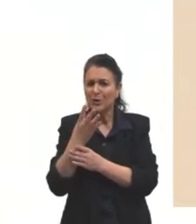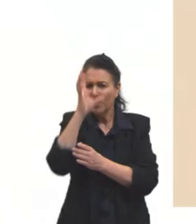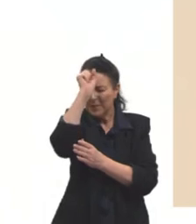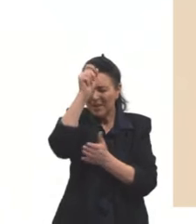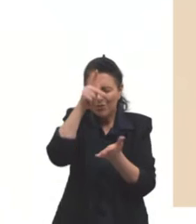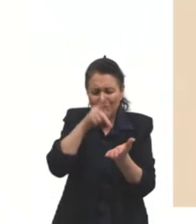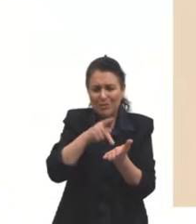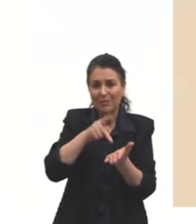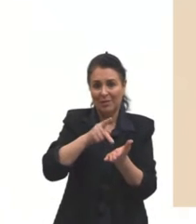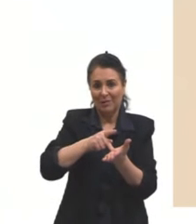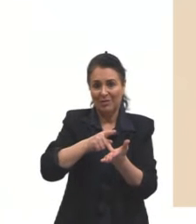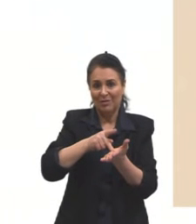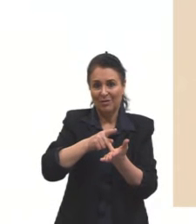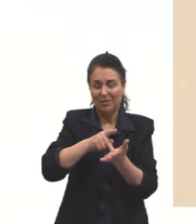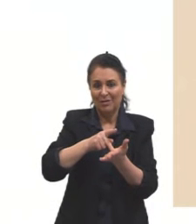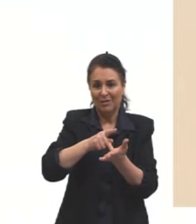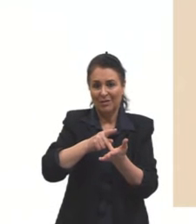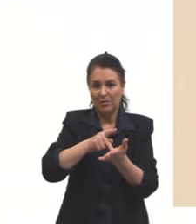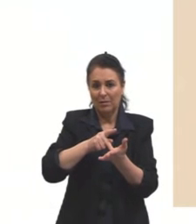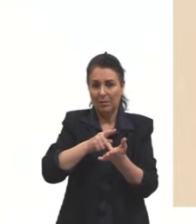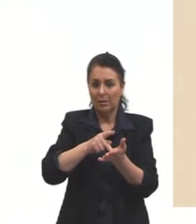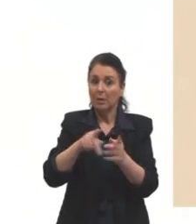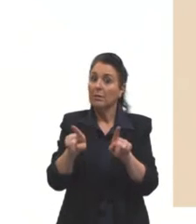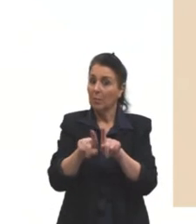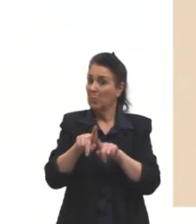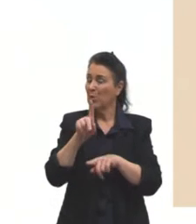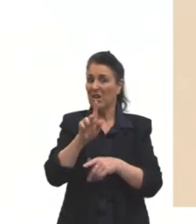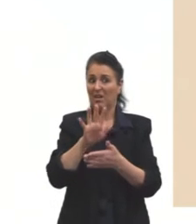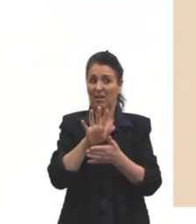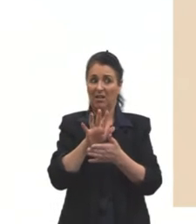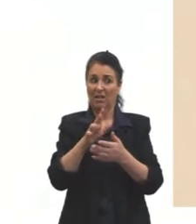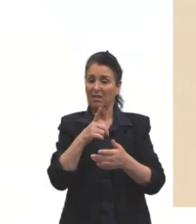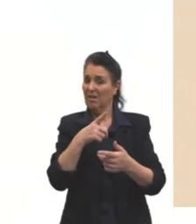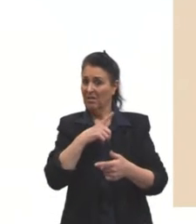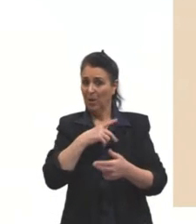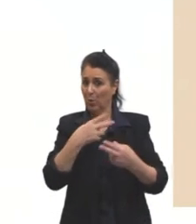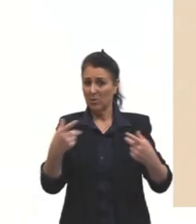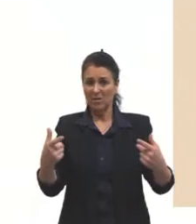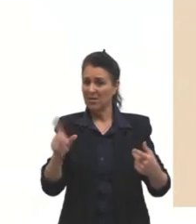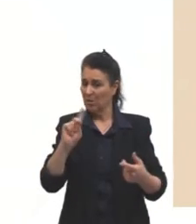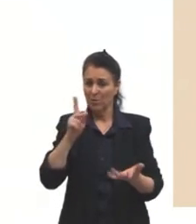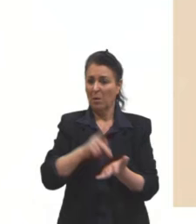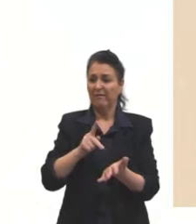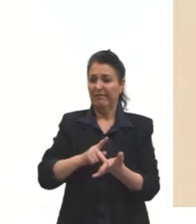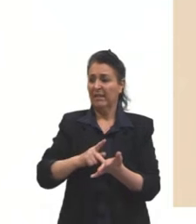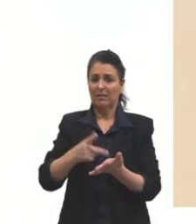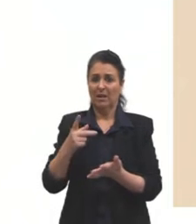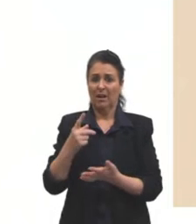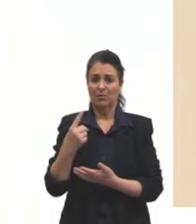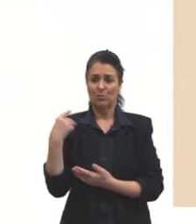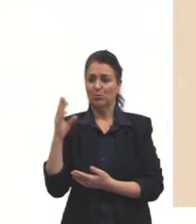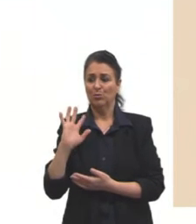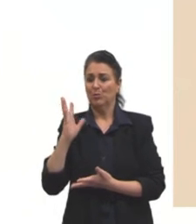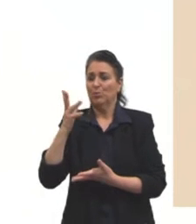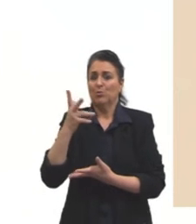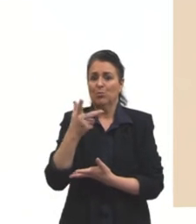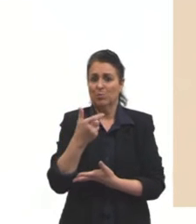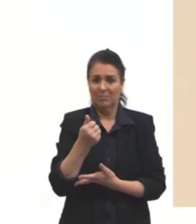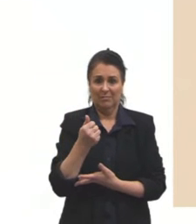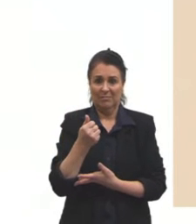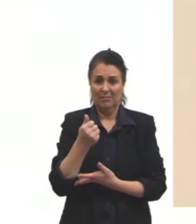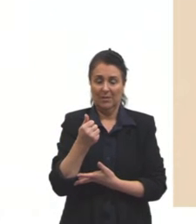simplesmente achar que tudo é uma verdade absoluta. E a gente não pode trabalhar com isso como se as coisas não sofressem alterações.